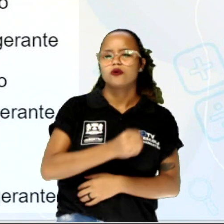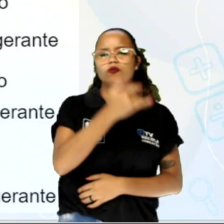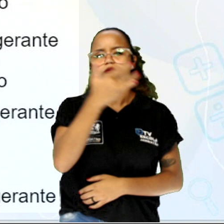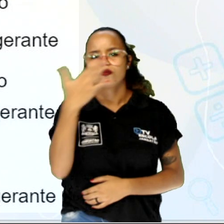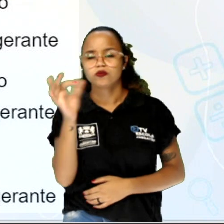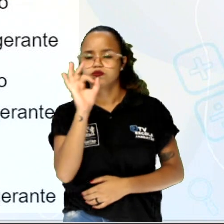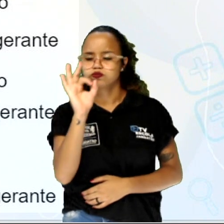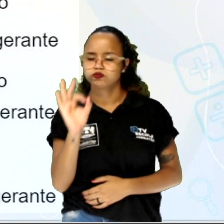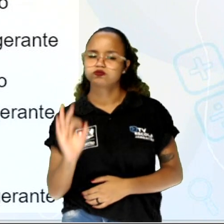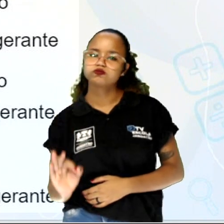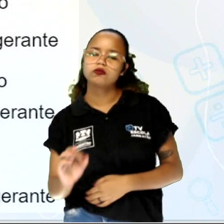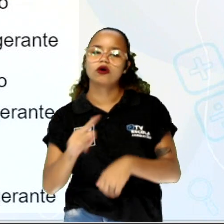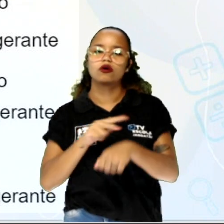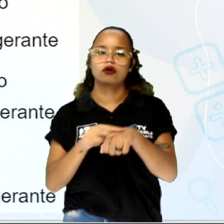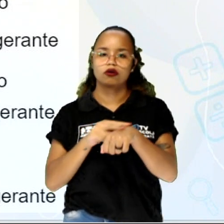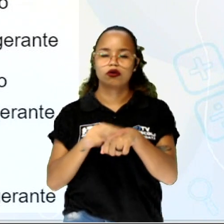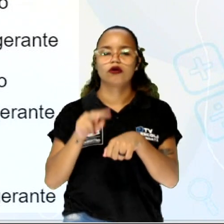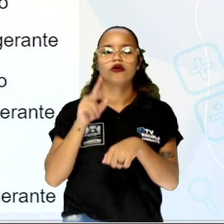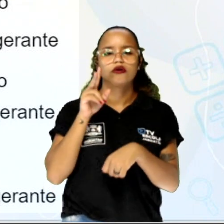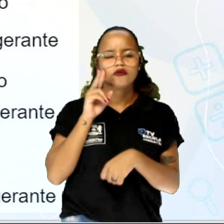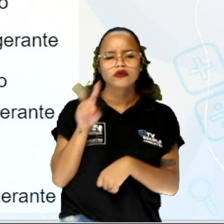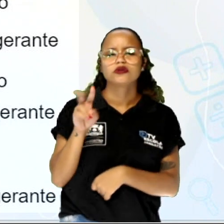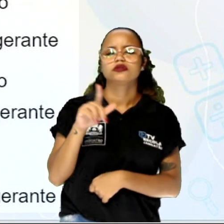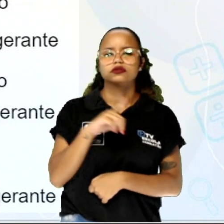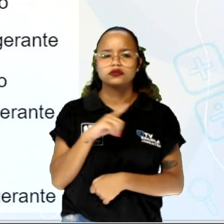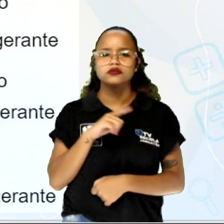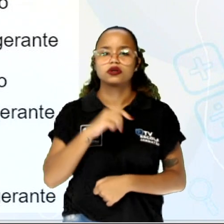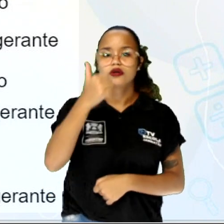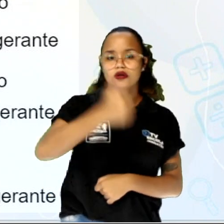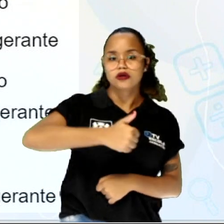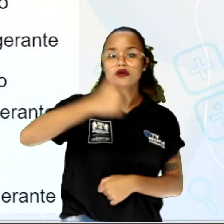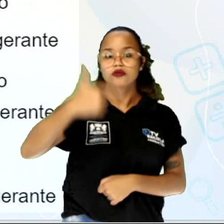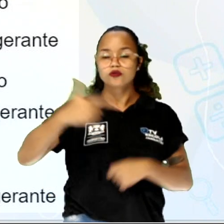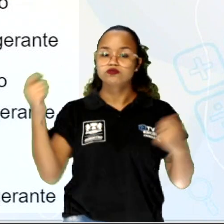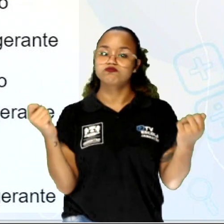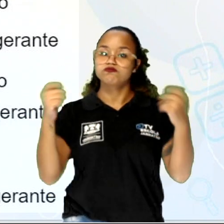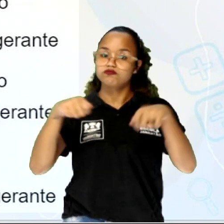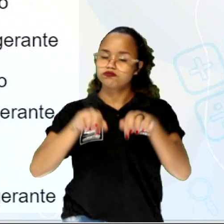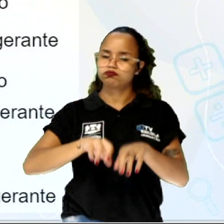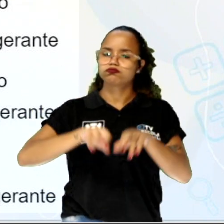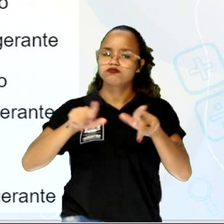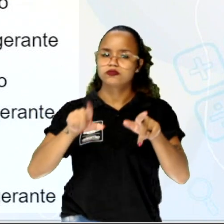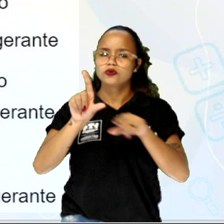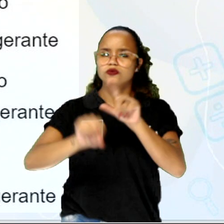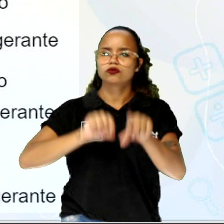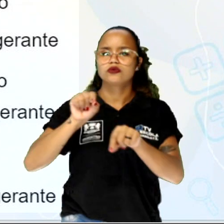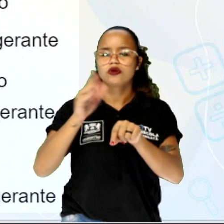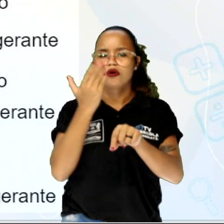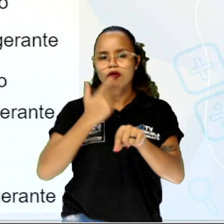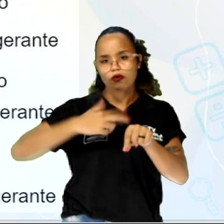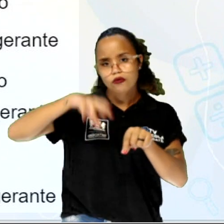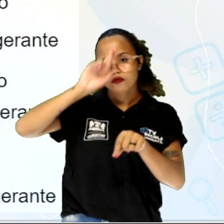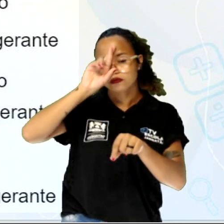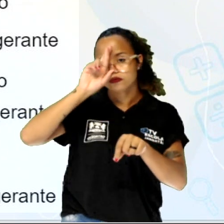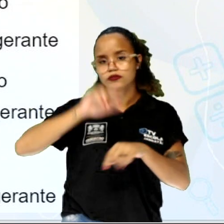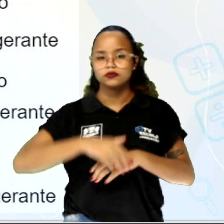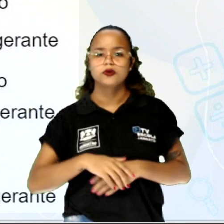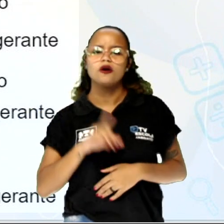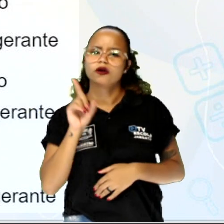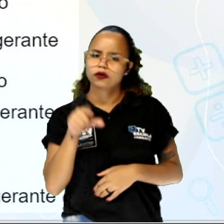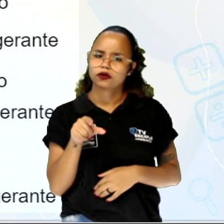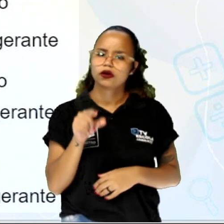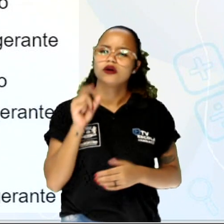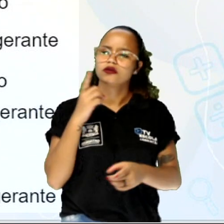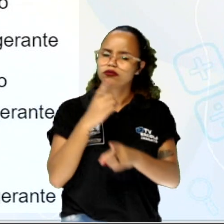verdes, você vai ver que vão ter 12 possibilidades diferentes de você escolher o almoço. E que é justamente a gente